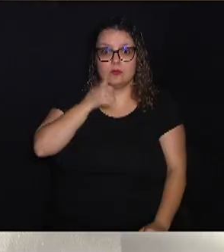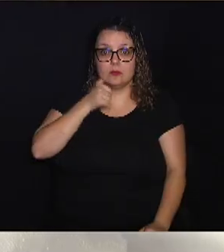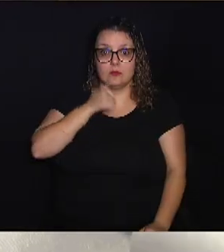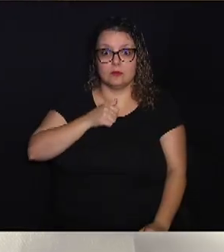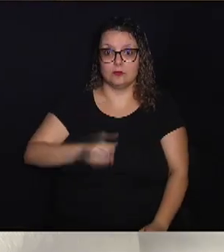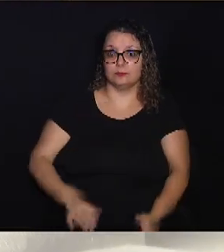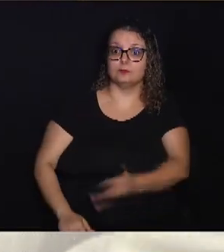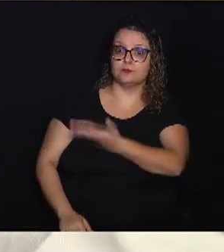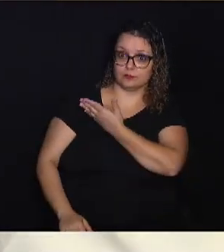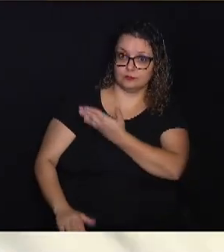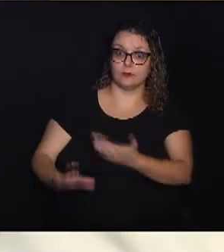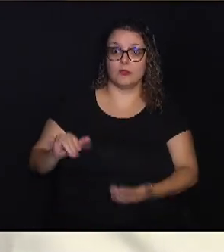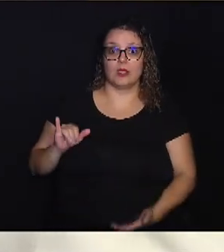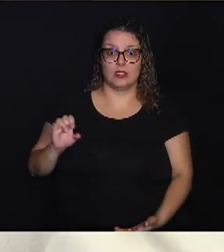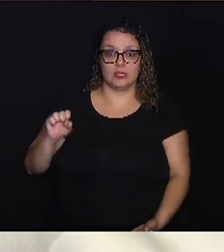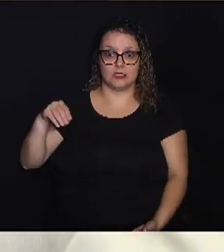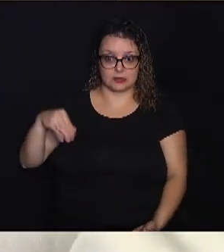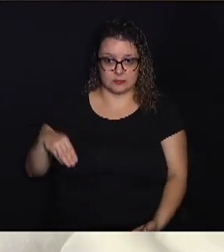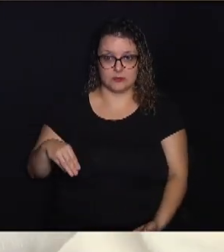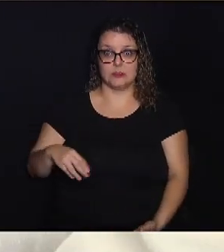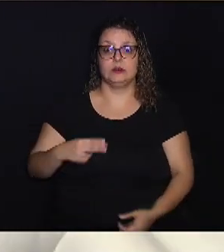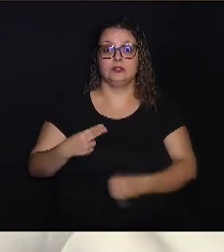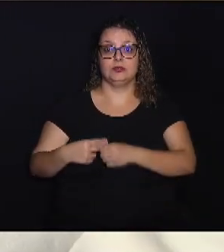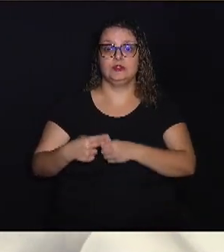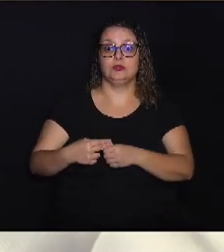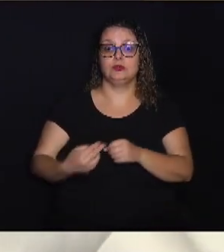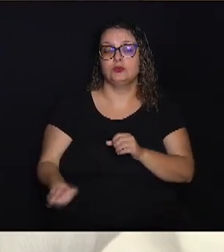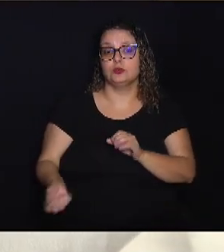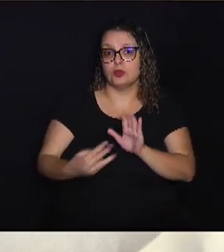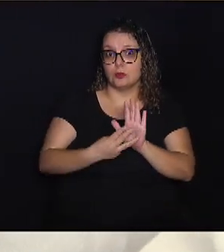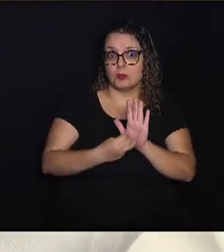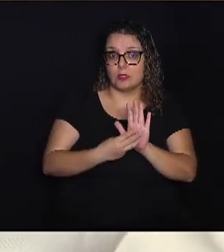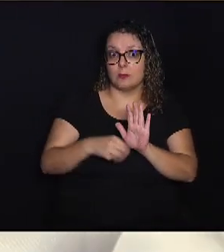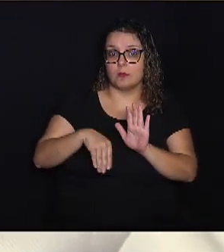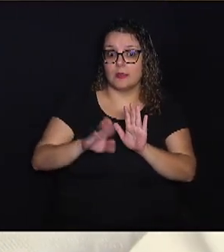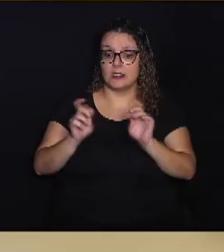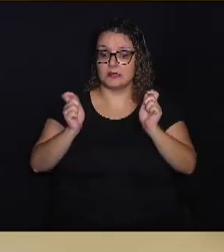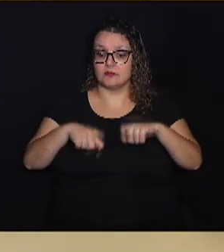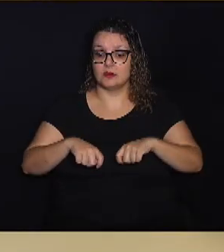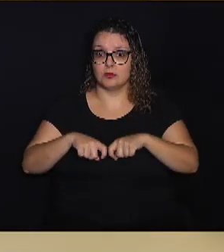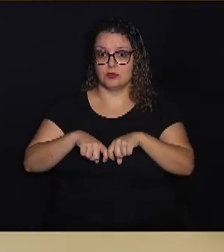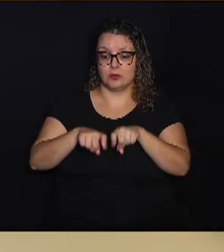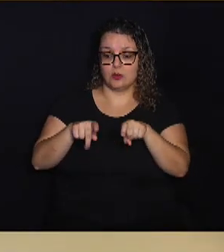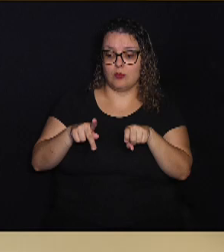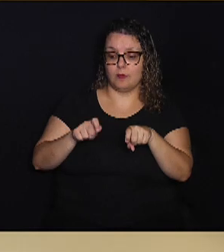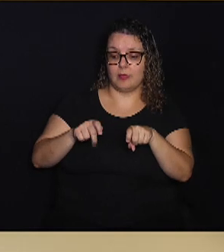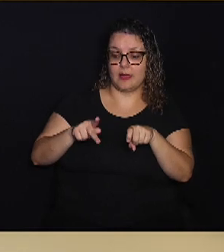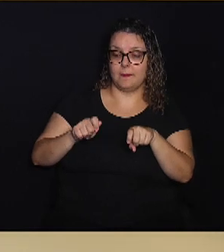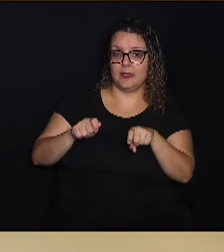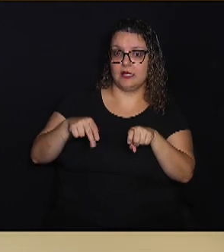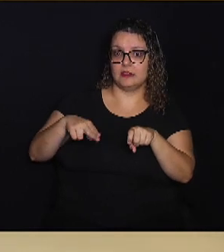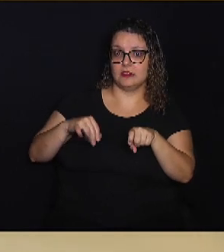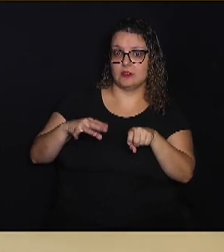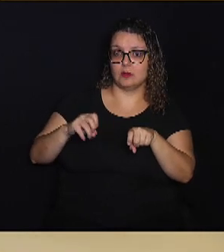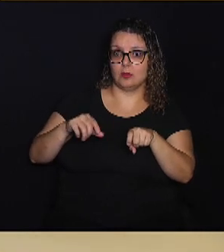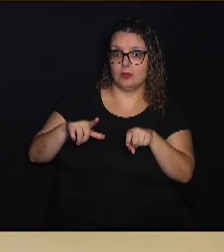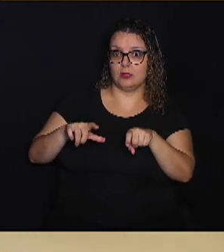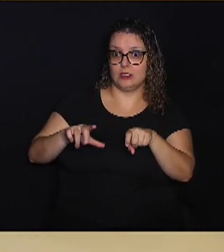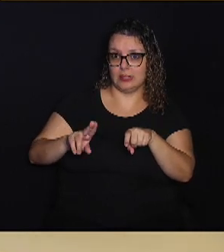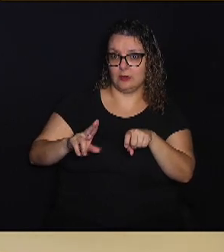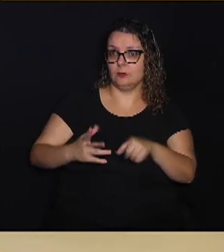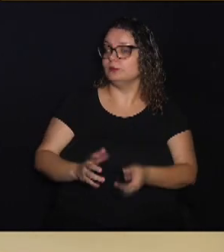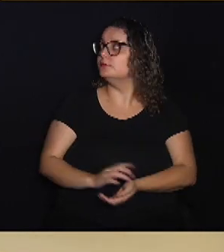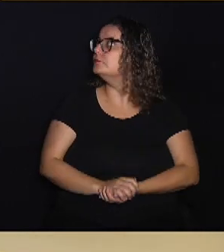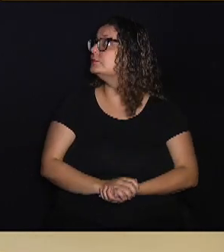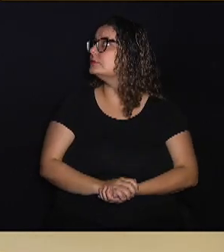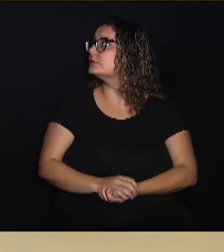Pinotti, o CAISME da Unicamp, o novo método é mais eficaz do que o Papa Nicolau. O que a gente tem é um teste mais